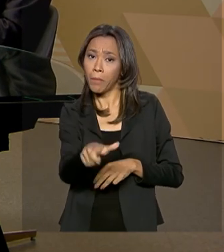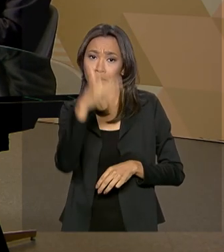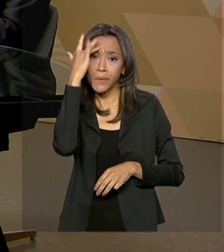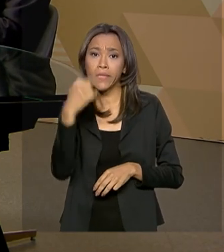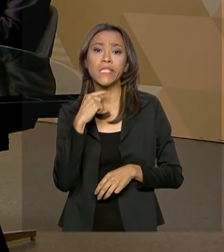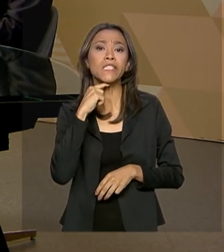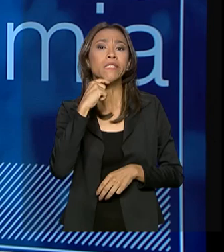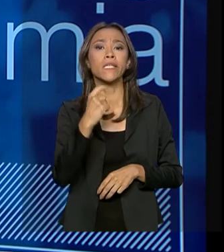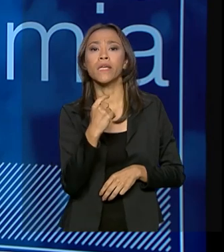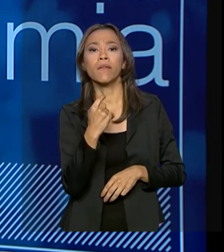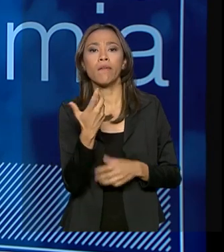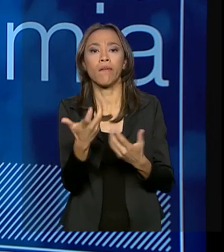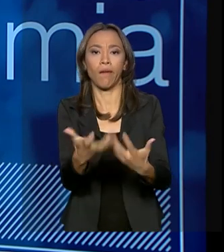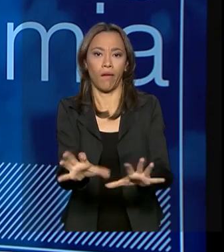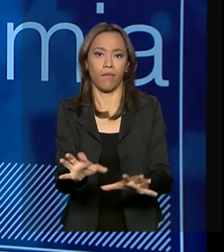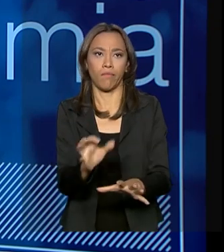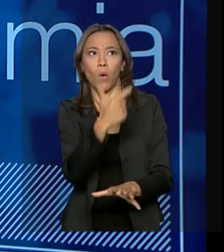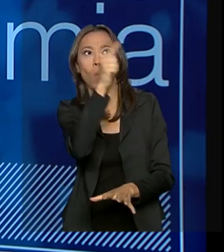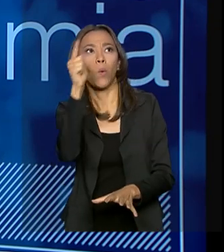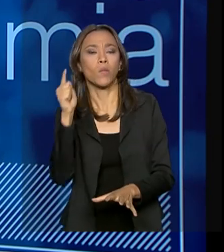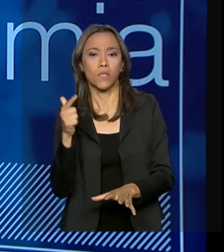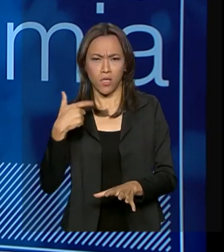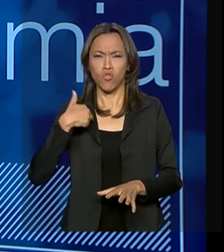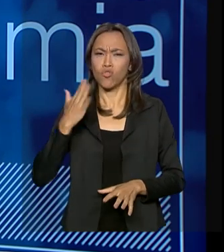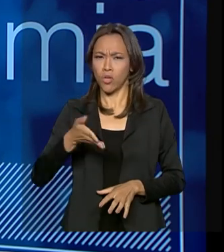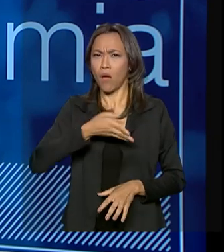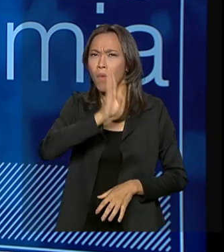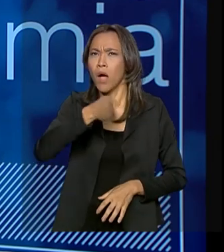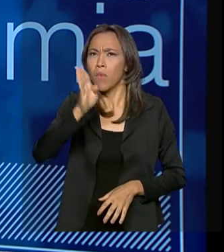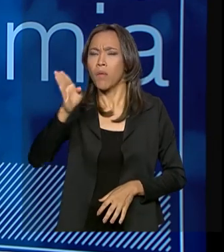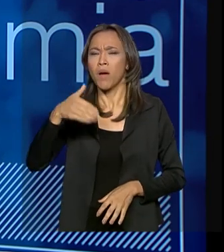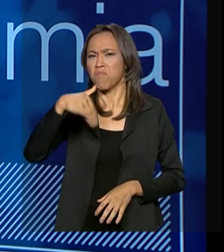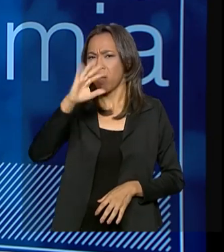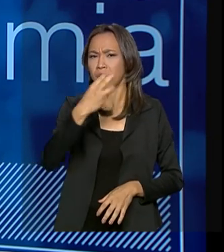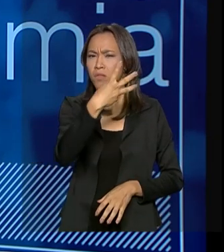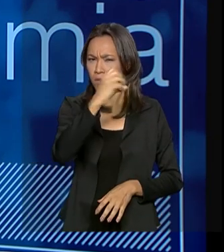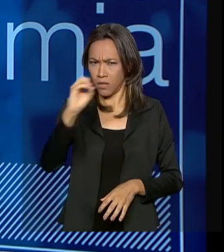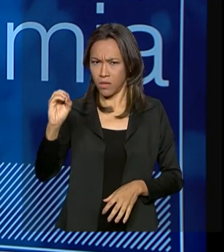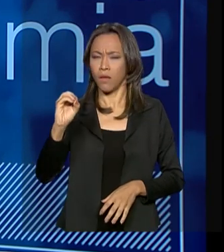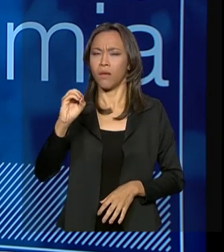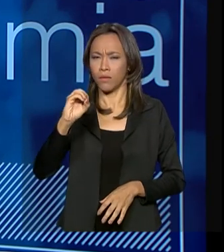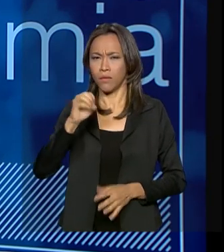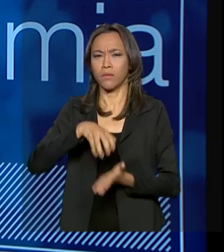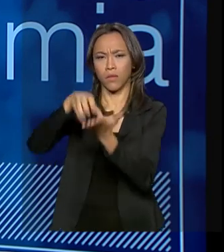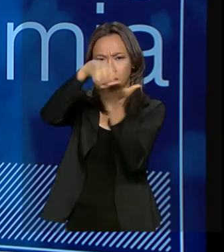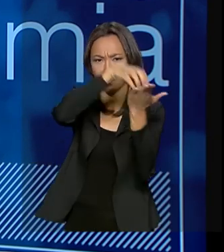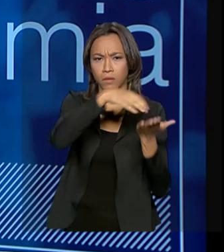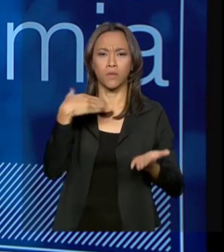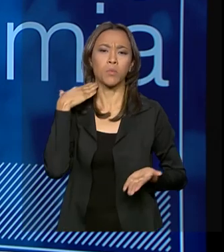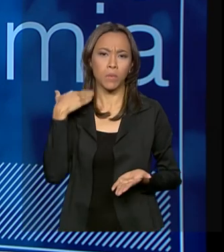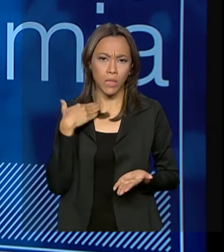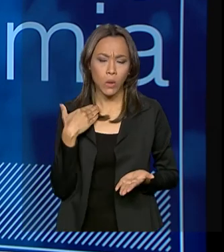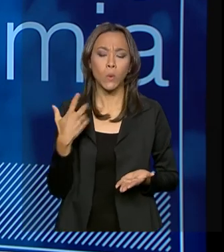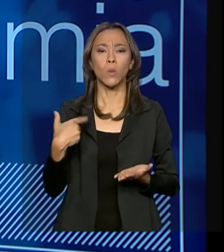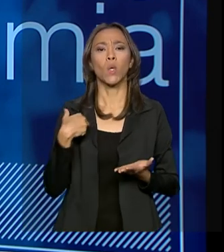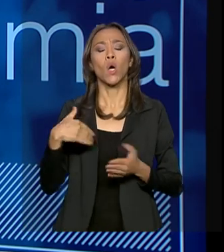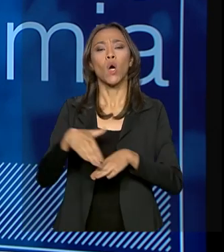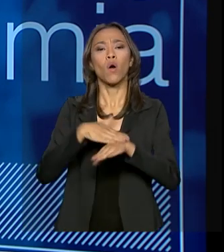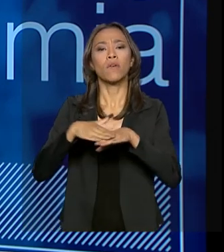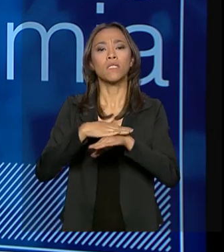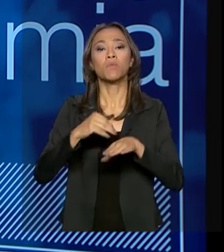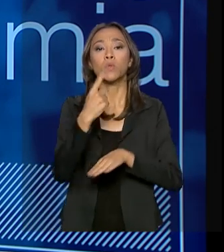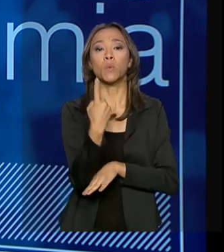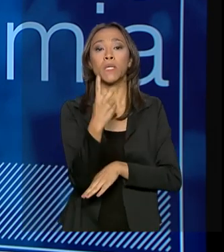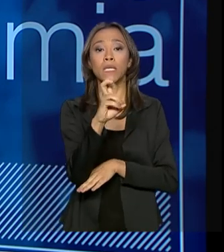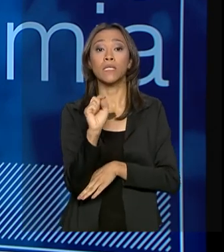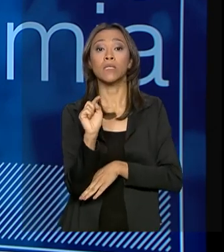Então, de novo, eu já fui em mais de 300 agências nestas viagens do Caixa Mais Brasil. Conversamos com 15 mil